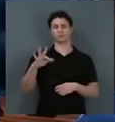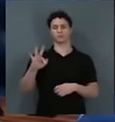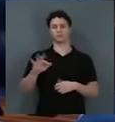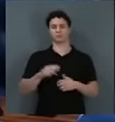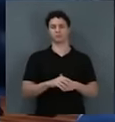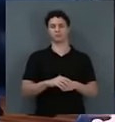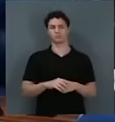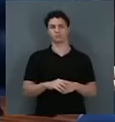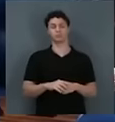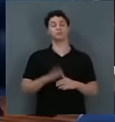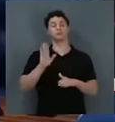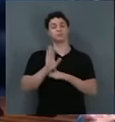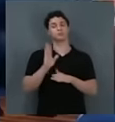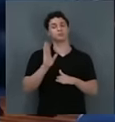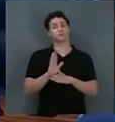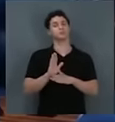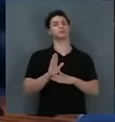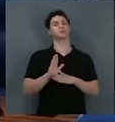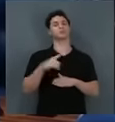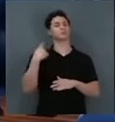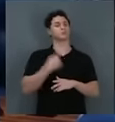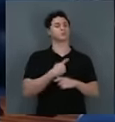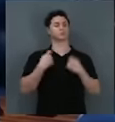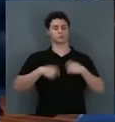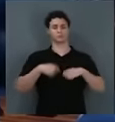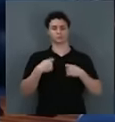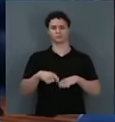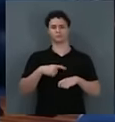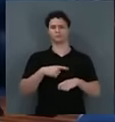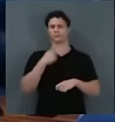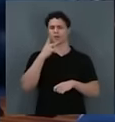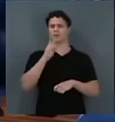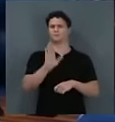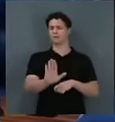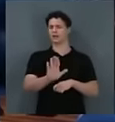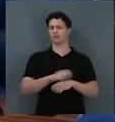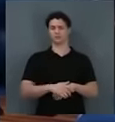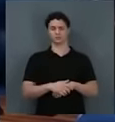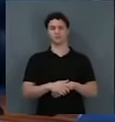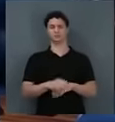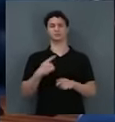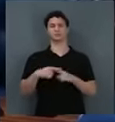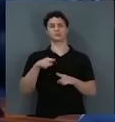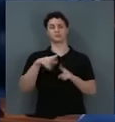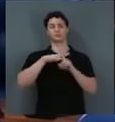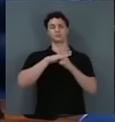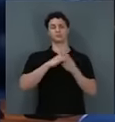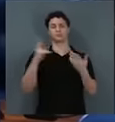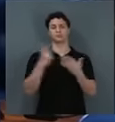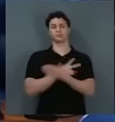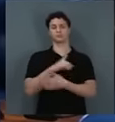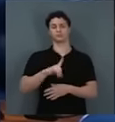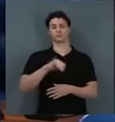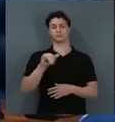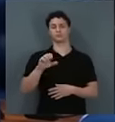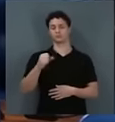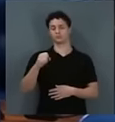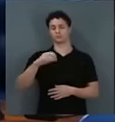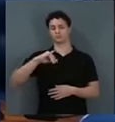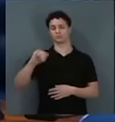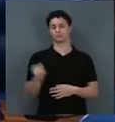que nos ajude. Nós precisamos dar um basta nessa situação que aconteceu no dia 8 de janeiro.